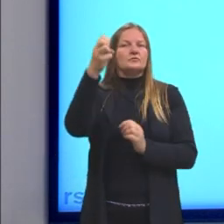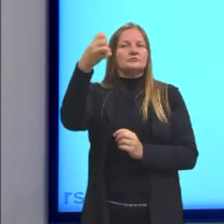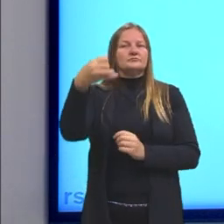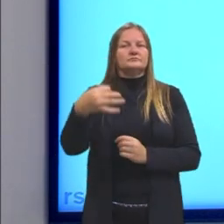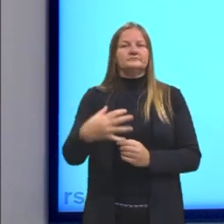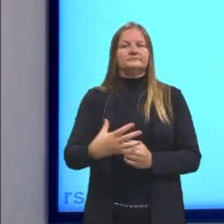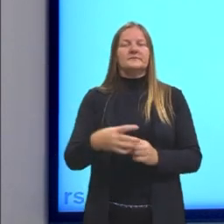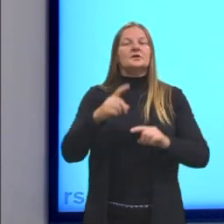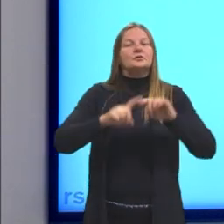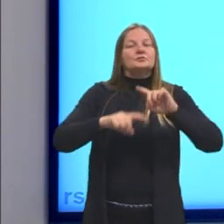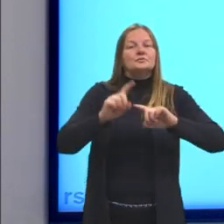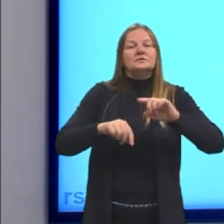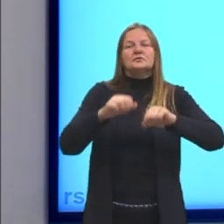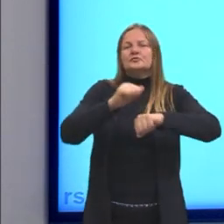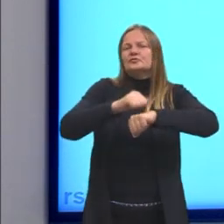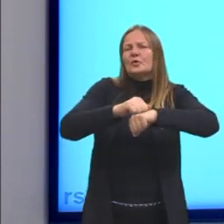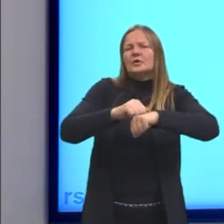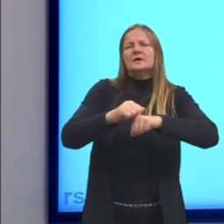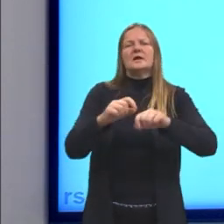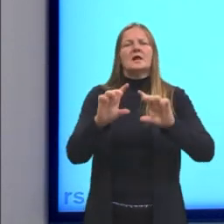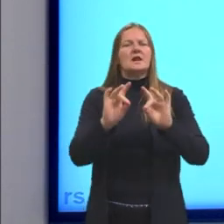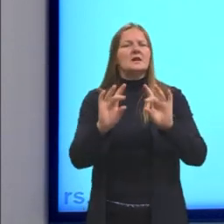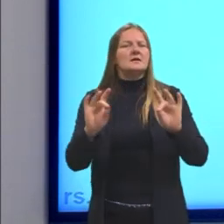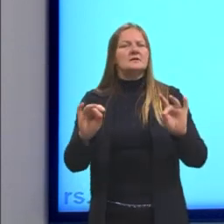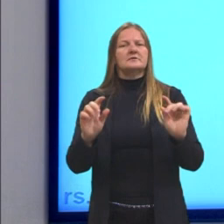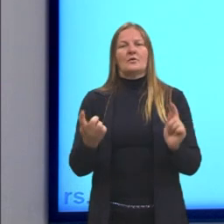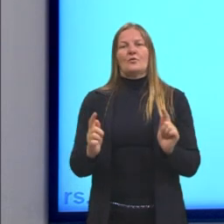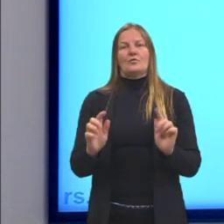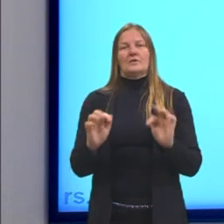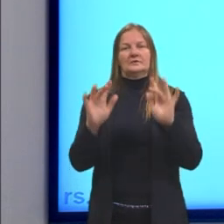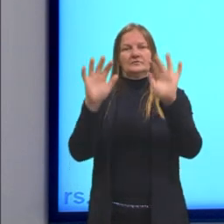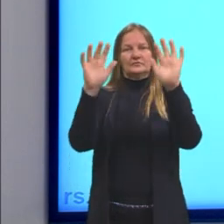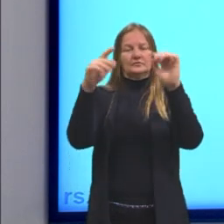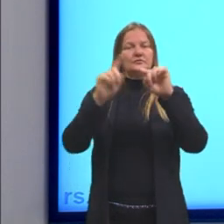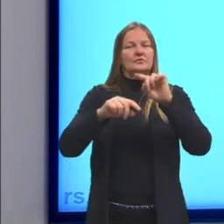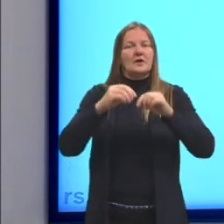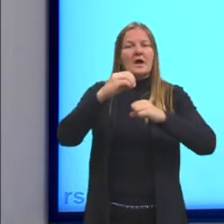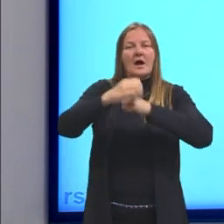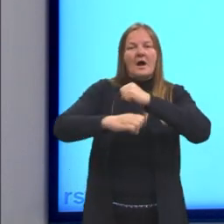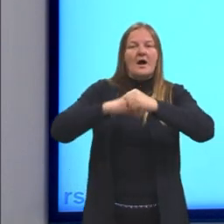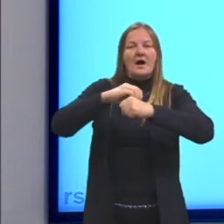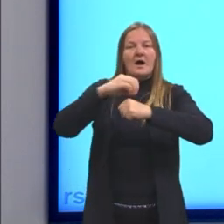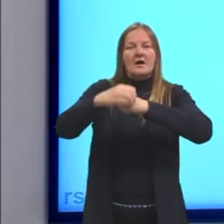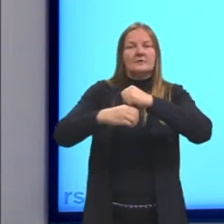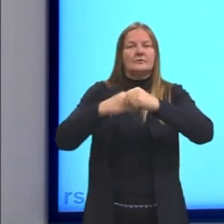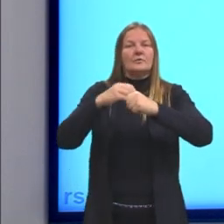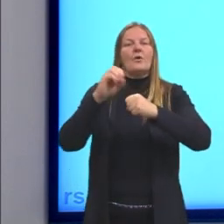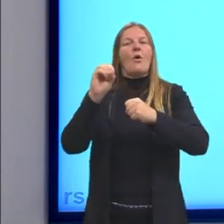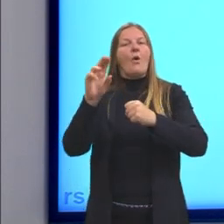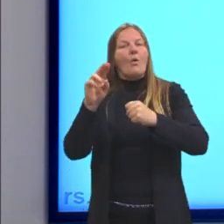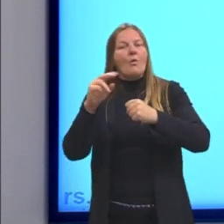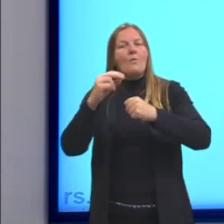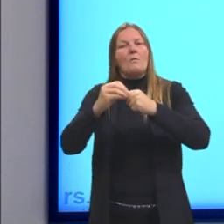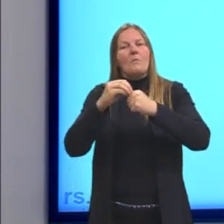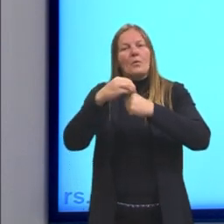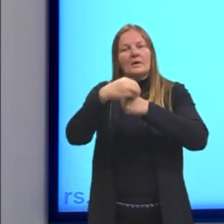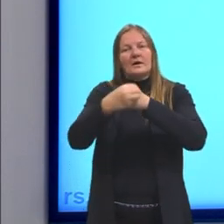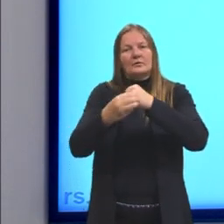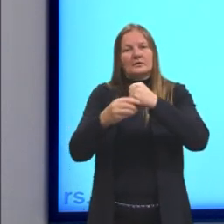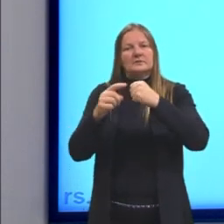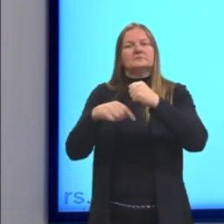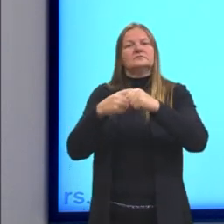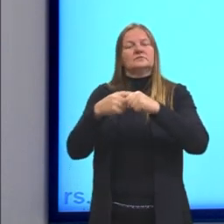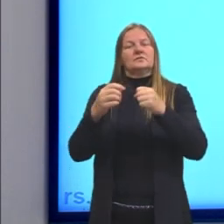Toda matéria sólida, líquida ou gasosa é composta por átomos ou moléculas em constante